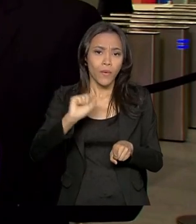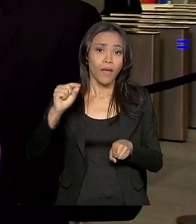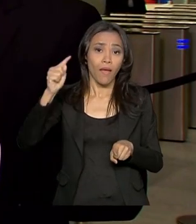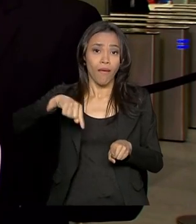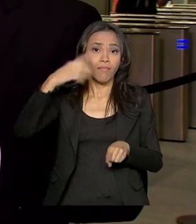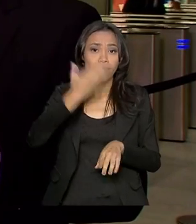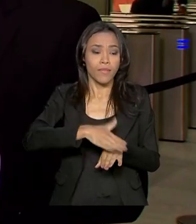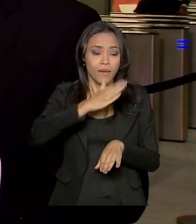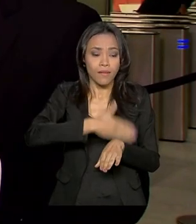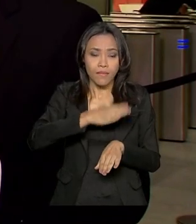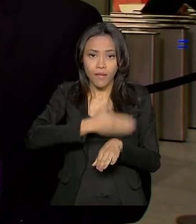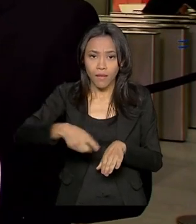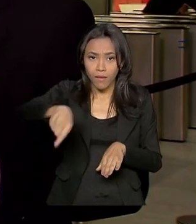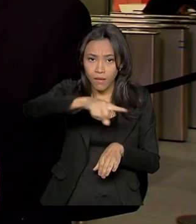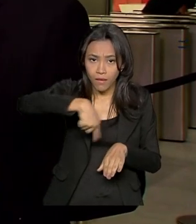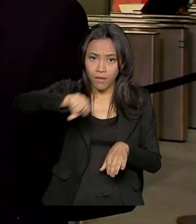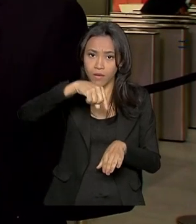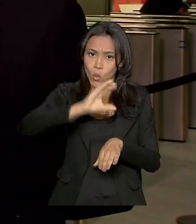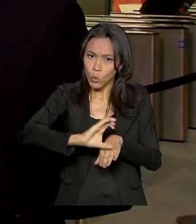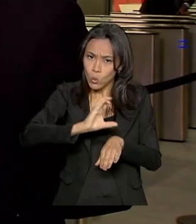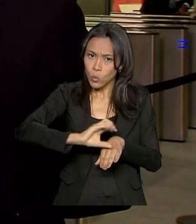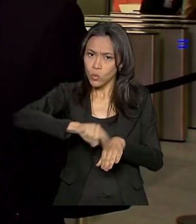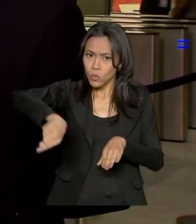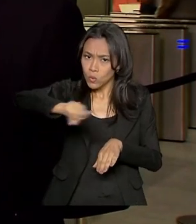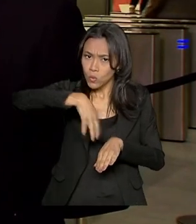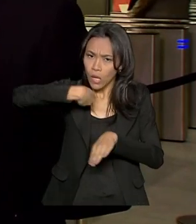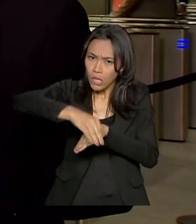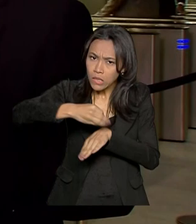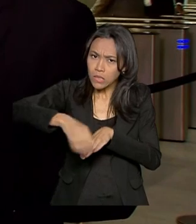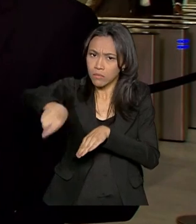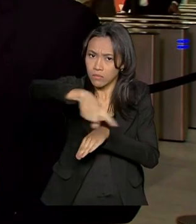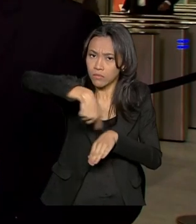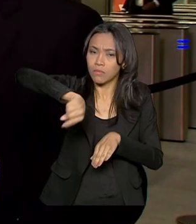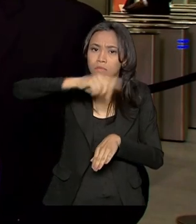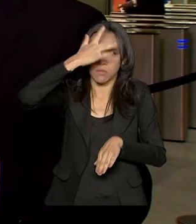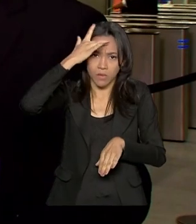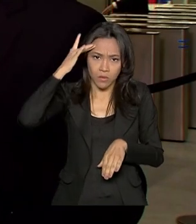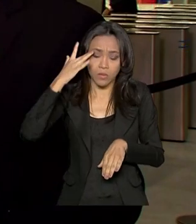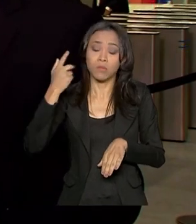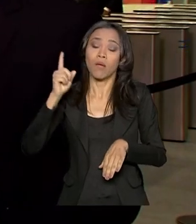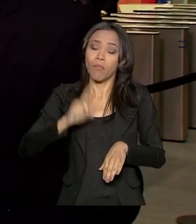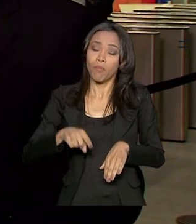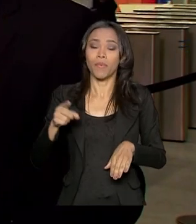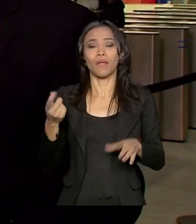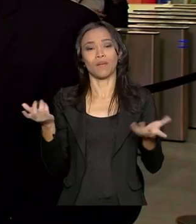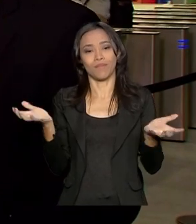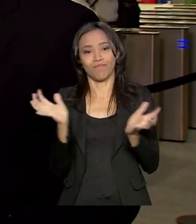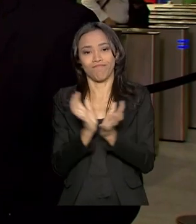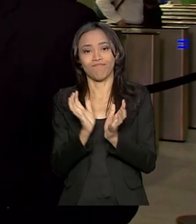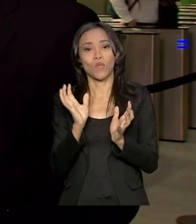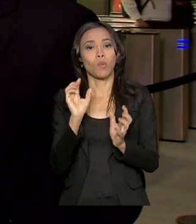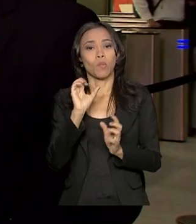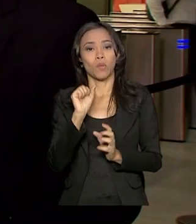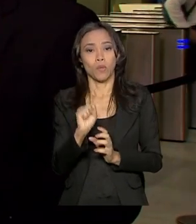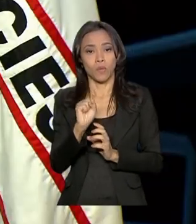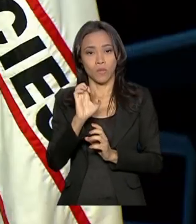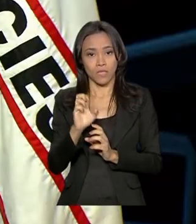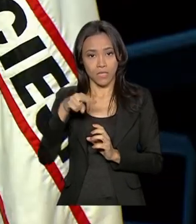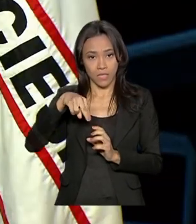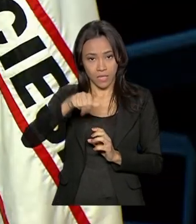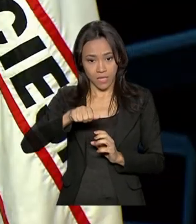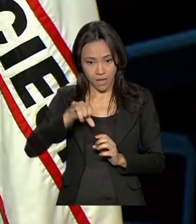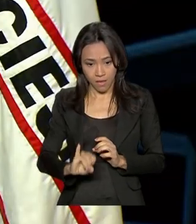capacitação dos detentos e egressos do sistema prisional pelo SENAI, o Serviço Nacional de Aprendizagem da Indústria.